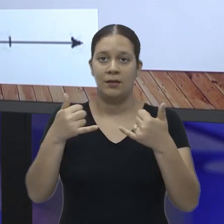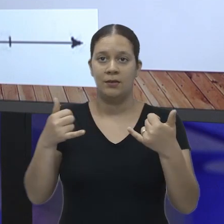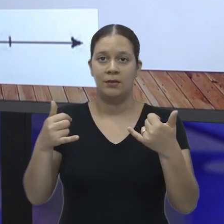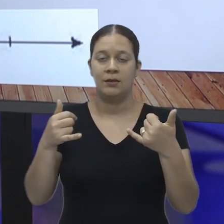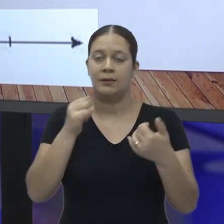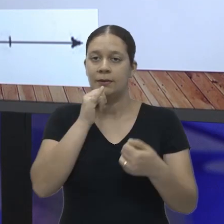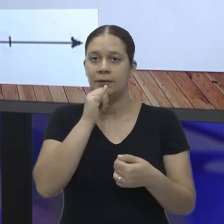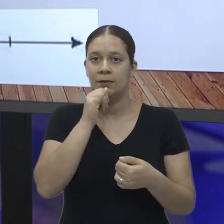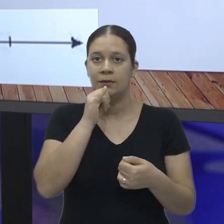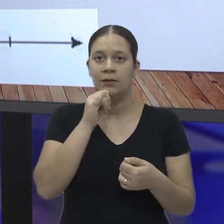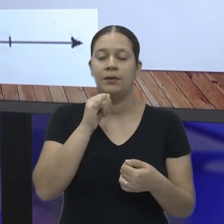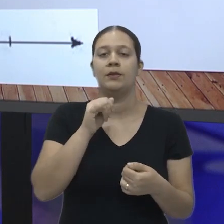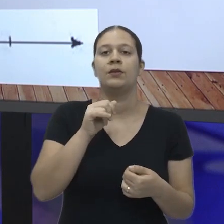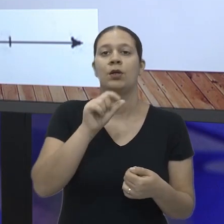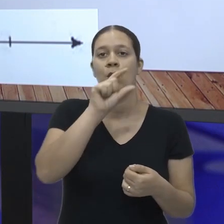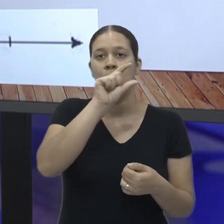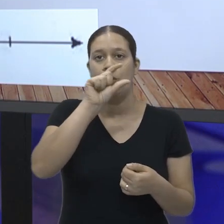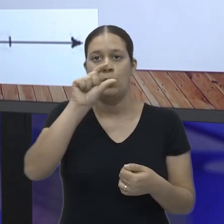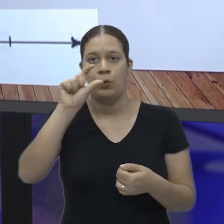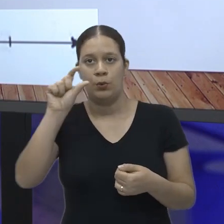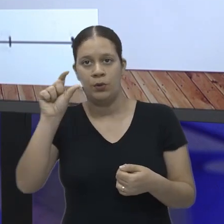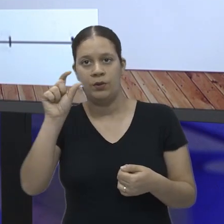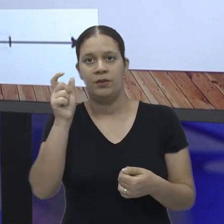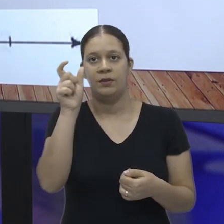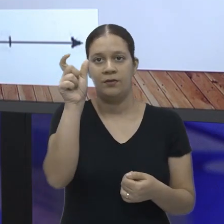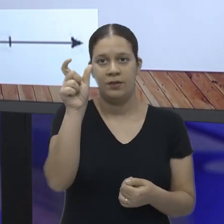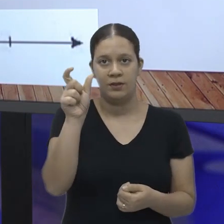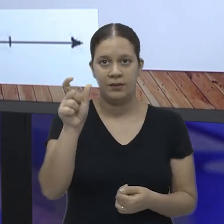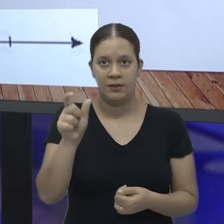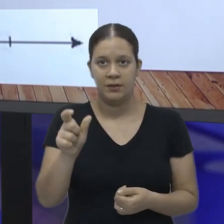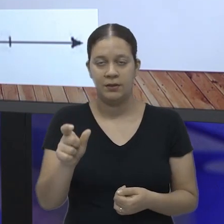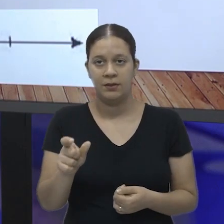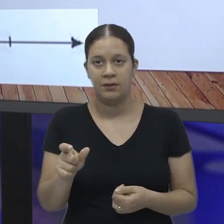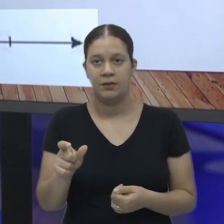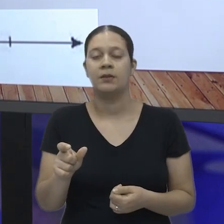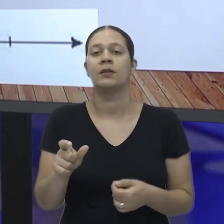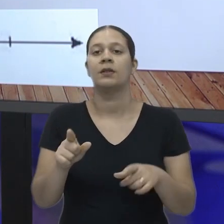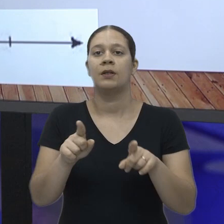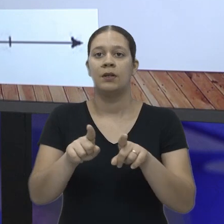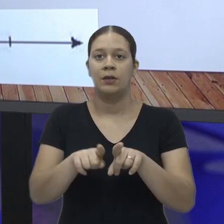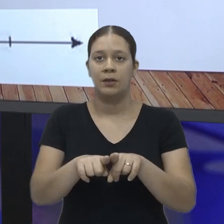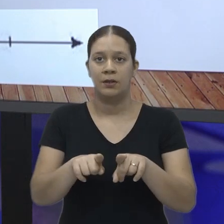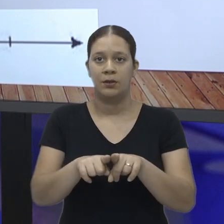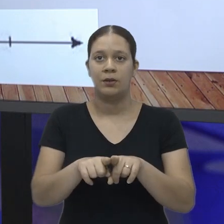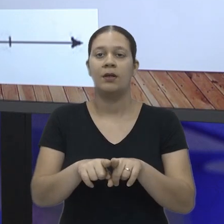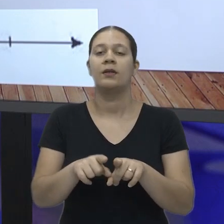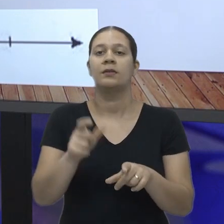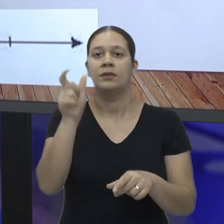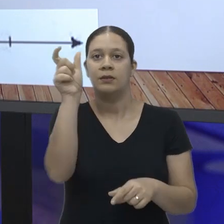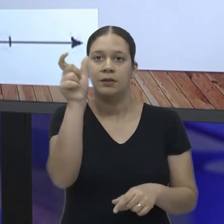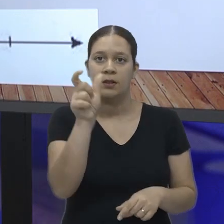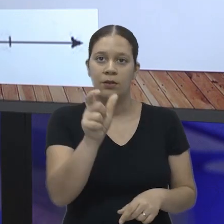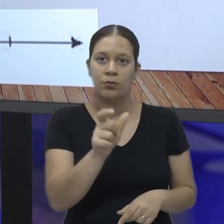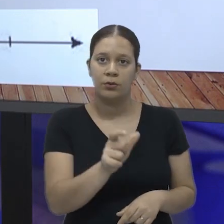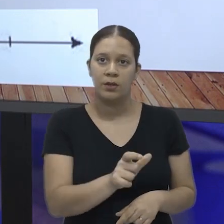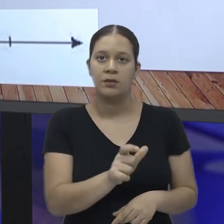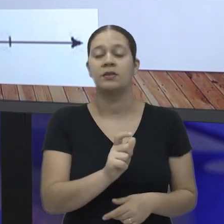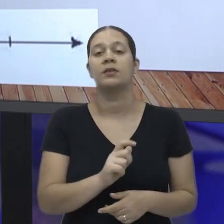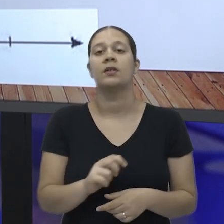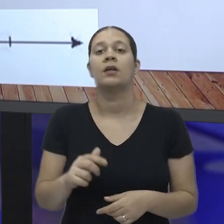Nas linhas horizontais, nas colunas verticais e também nas